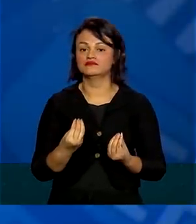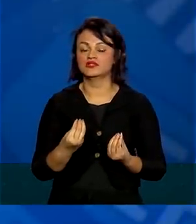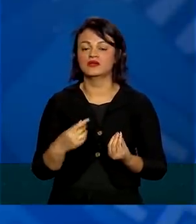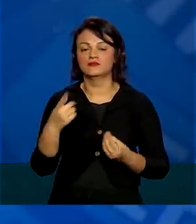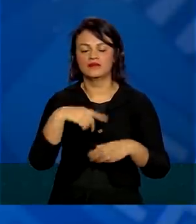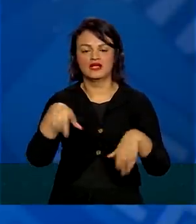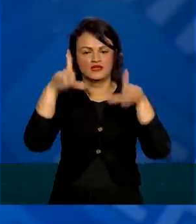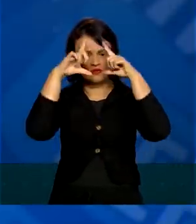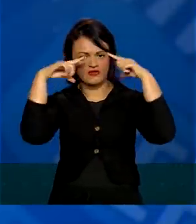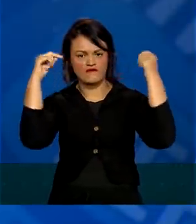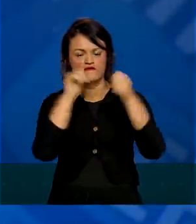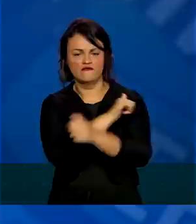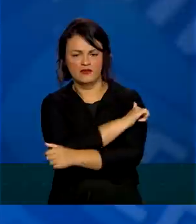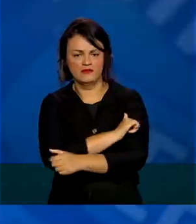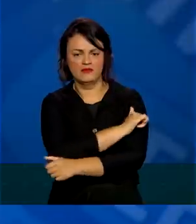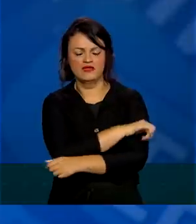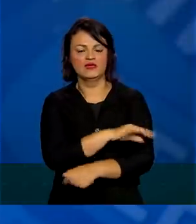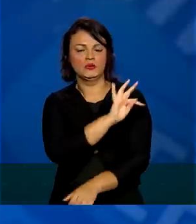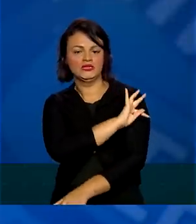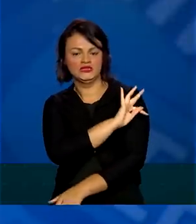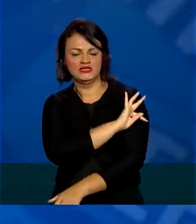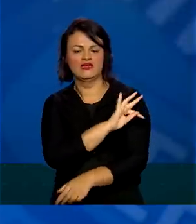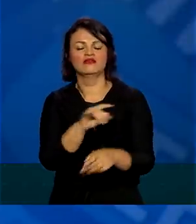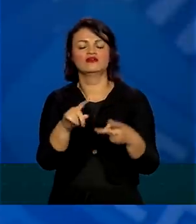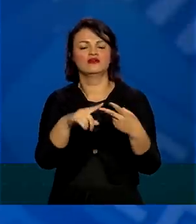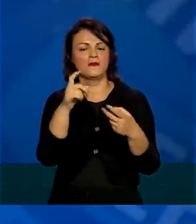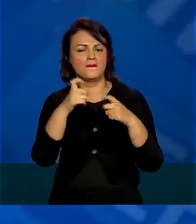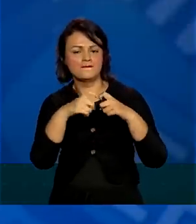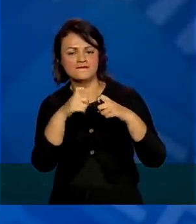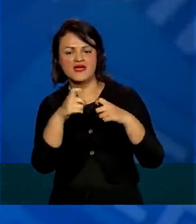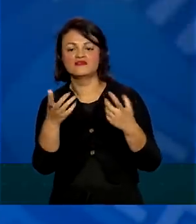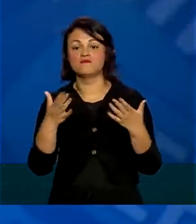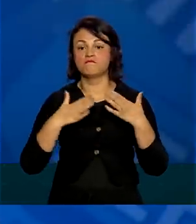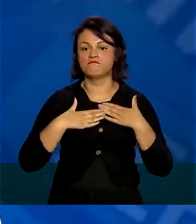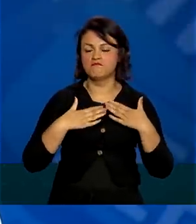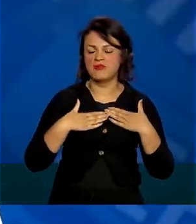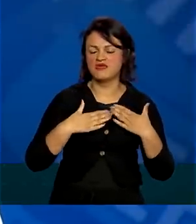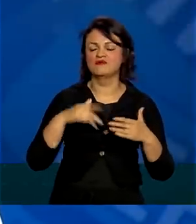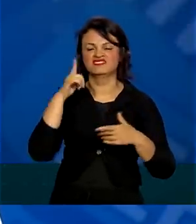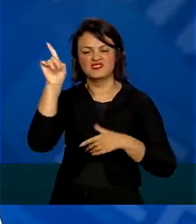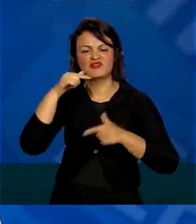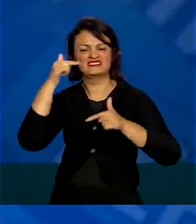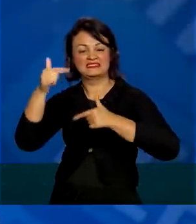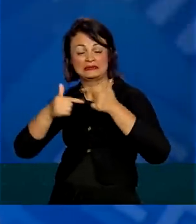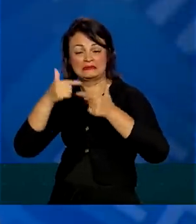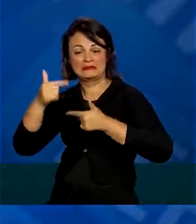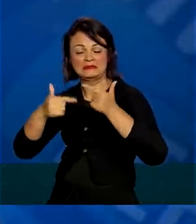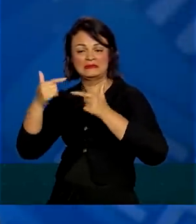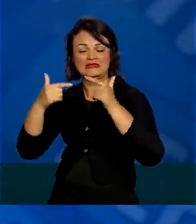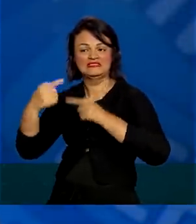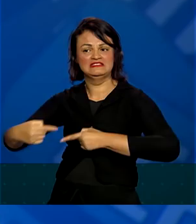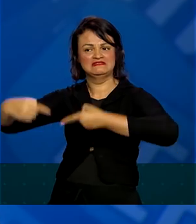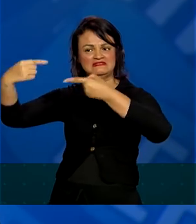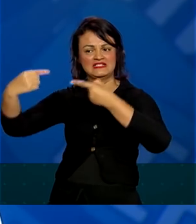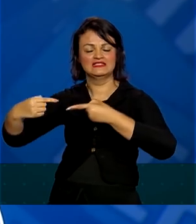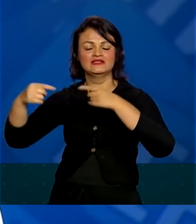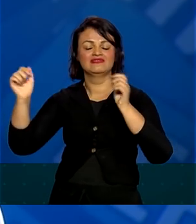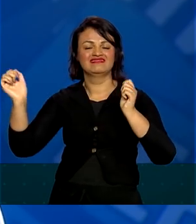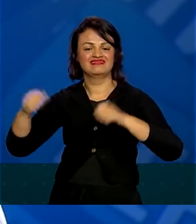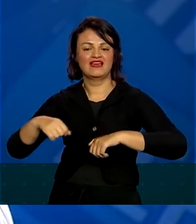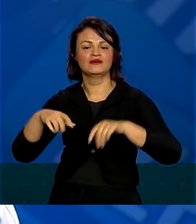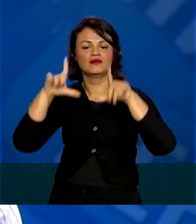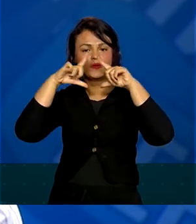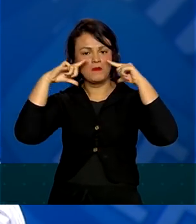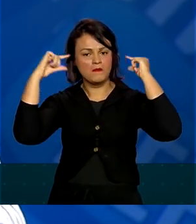enfermeiros, meus técnicos de enfermagem, meus médicos, que estão lá na linha de frente, possam ter